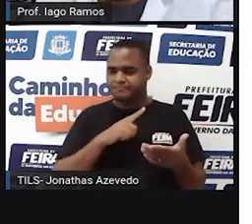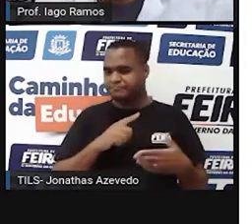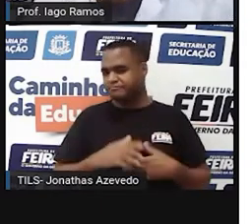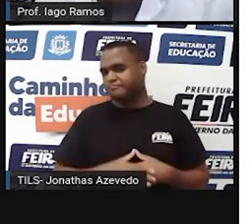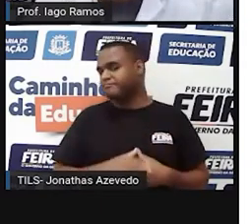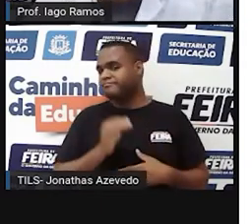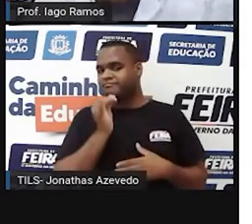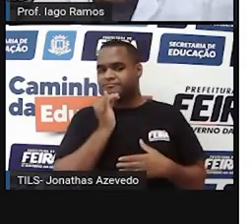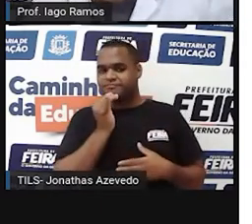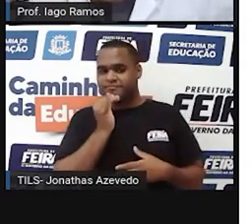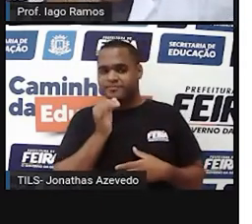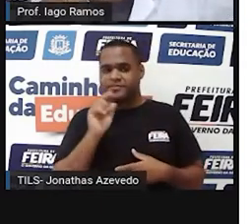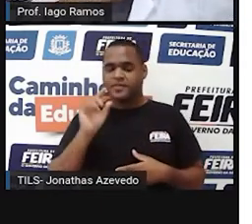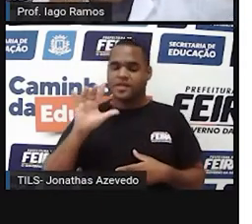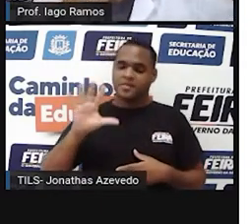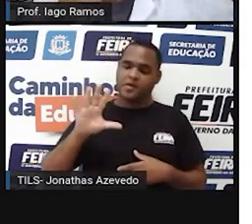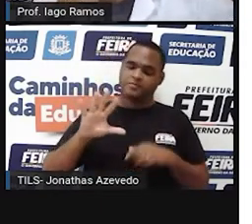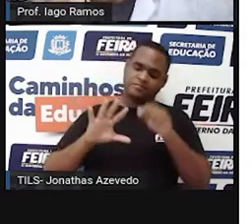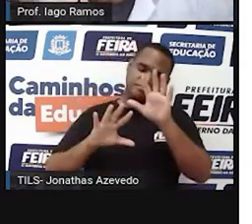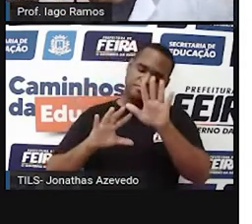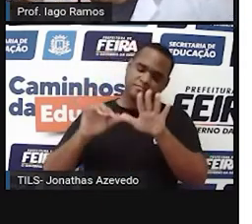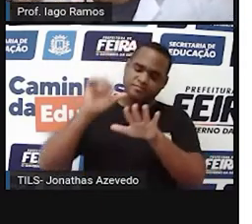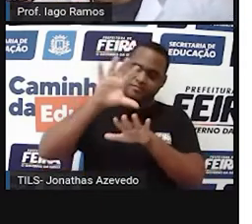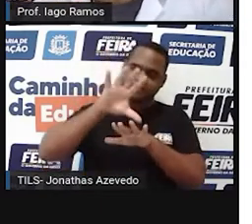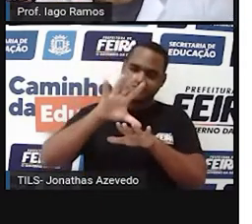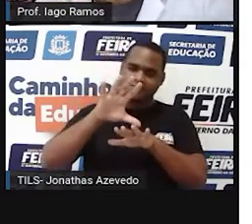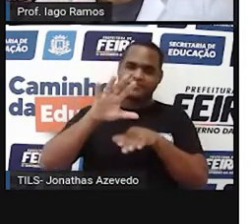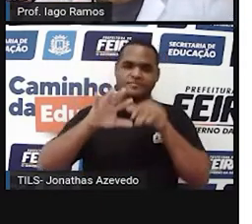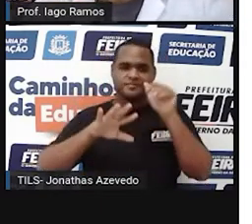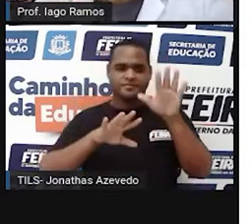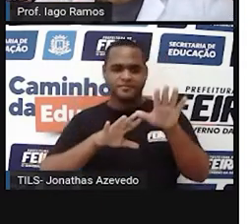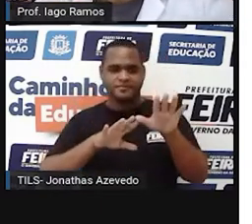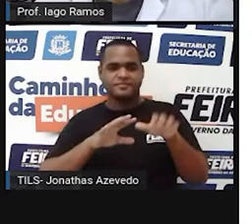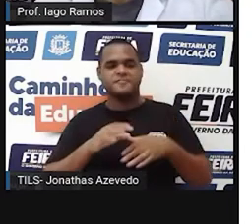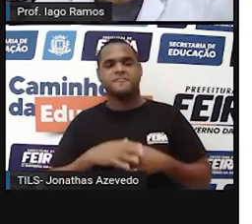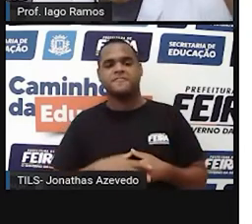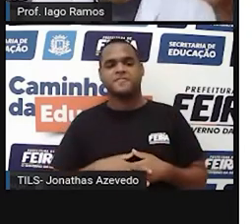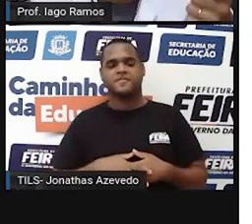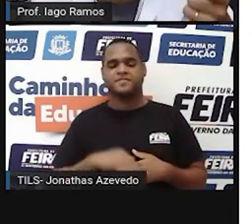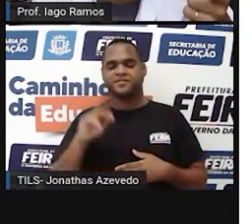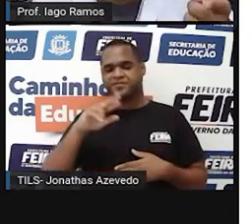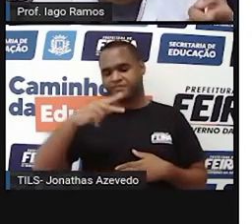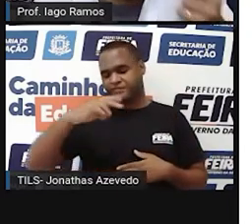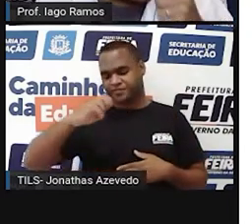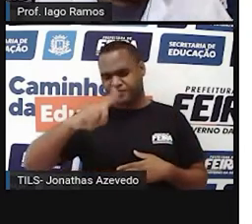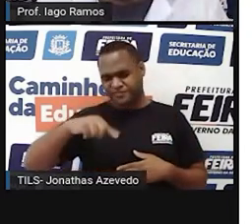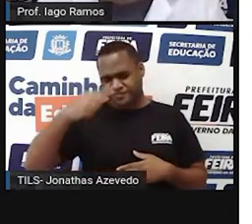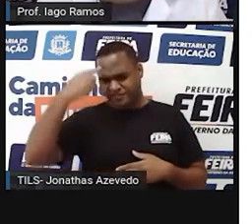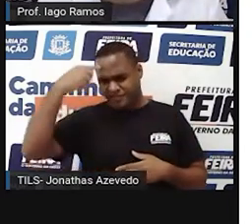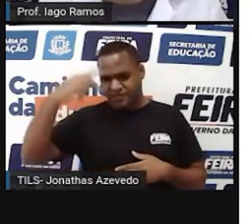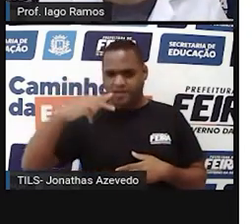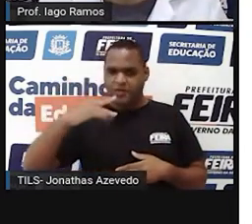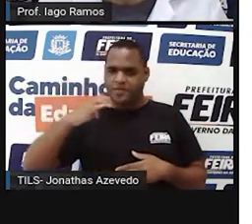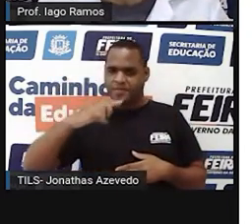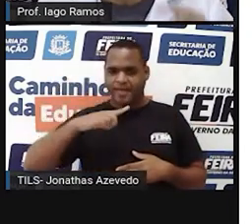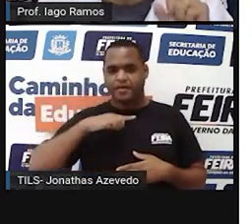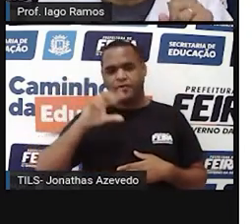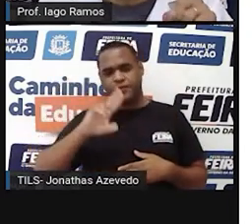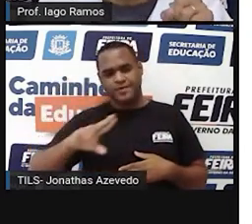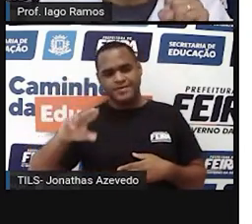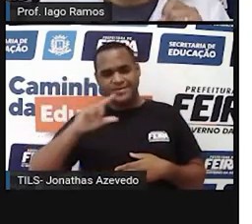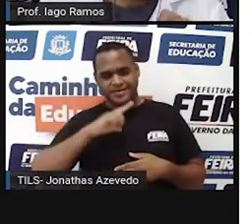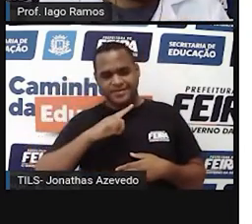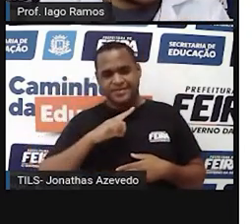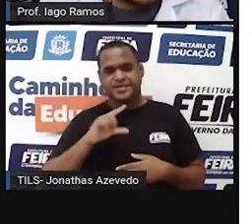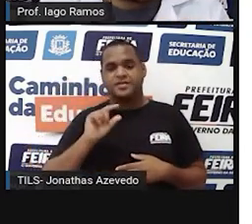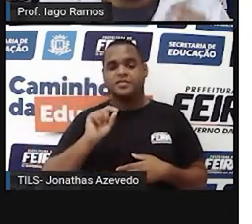né? Por exemplo, esse aqui, que é o palmo, né? A gente, às vezes, usou o pé também como instrumento de medida. E